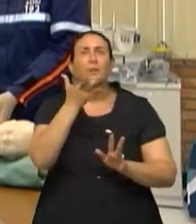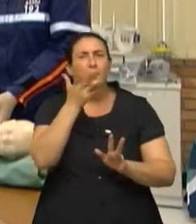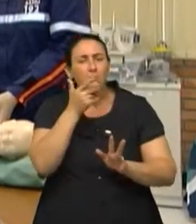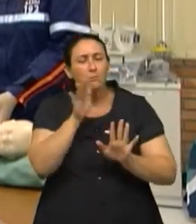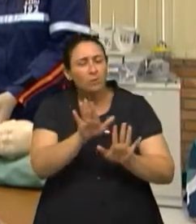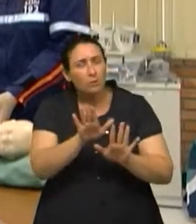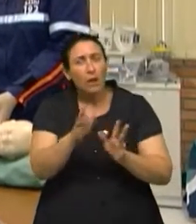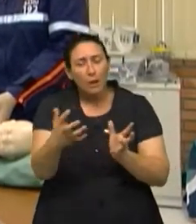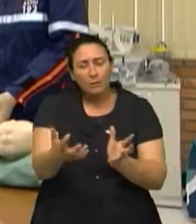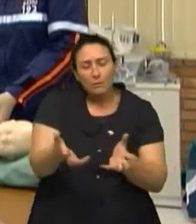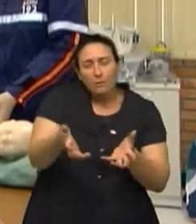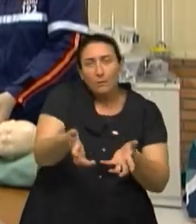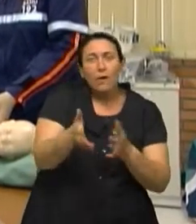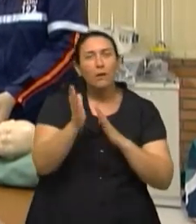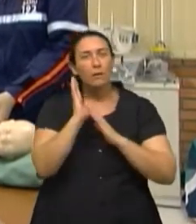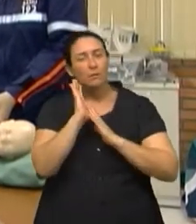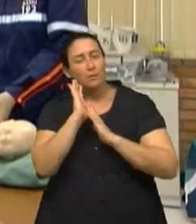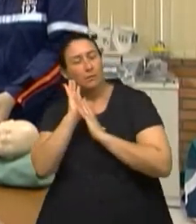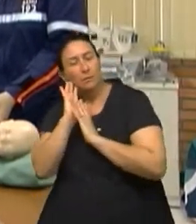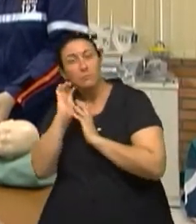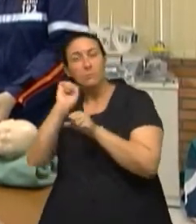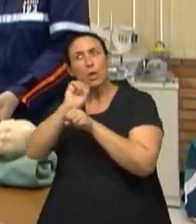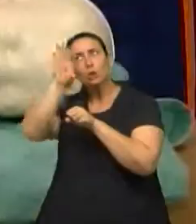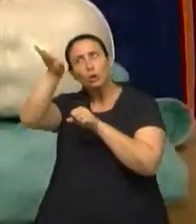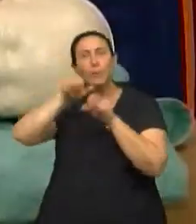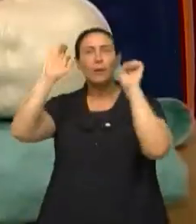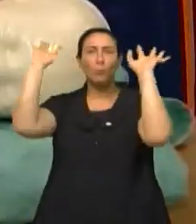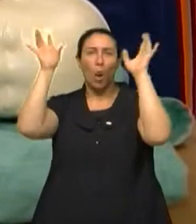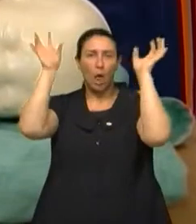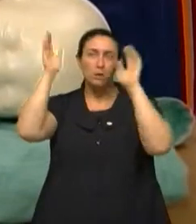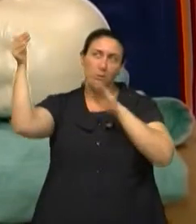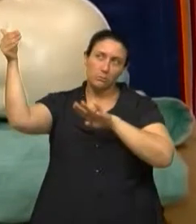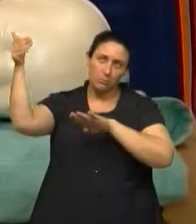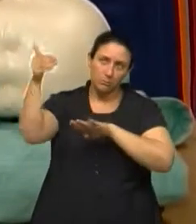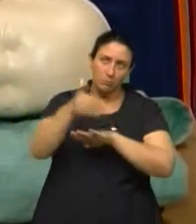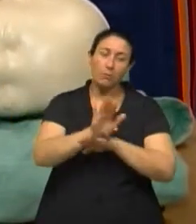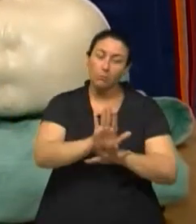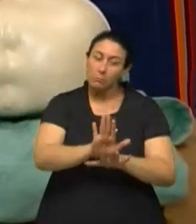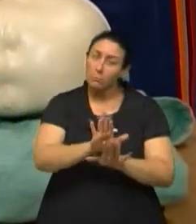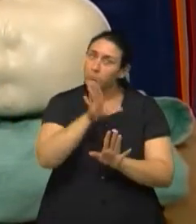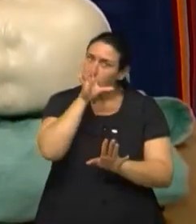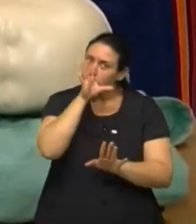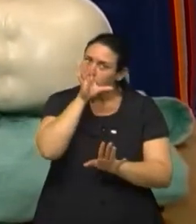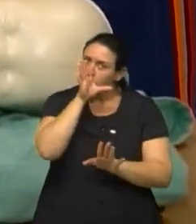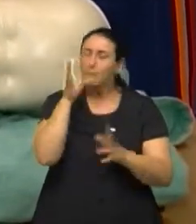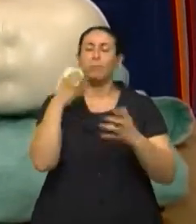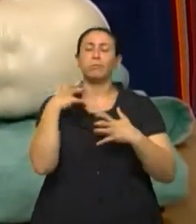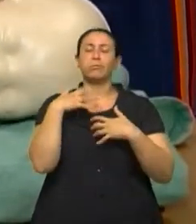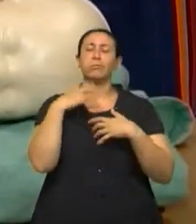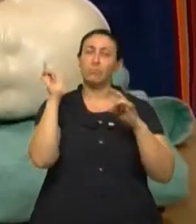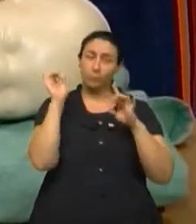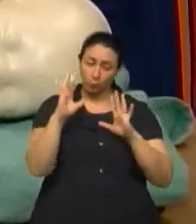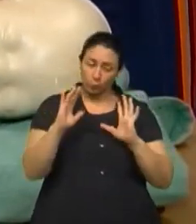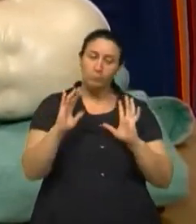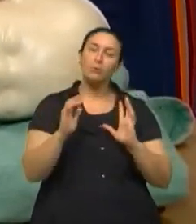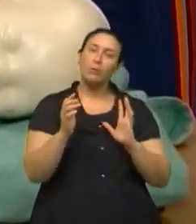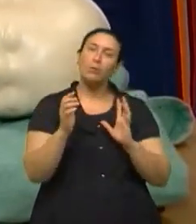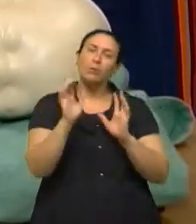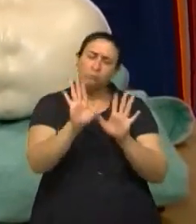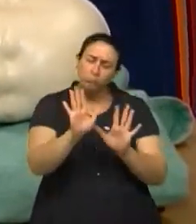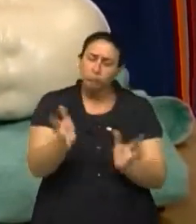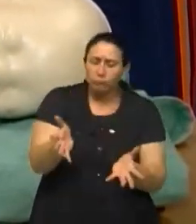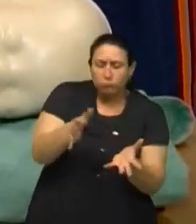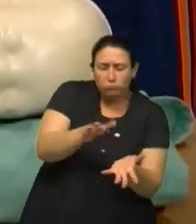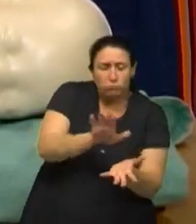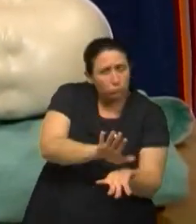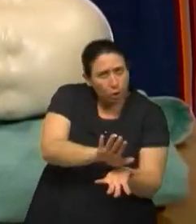virado de lado até a chegada da ambulância. Então, ela fica lateralizada, né? Pode apoiar aqui com cobertor